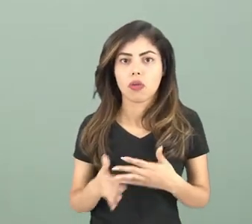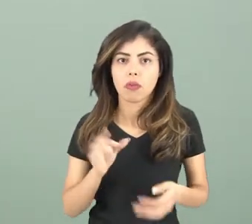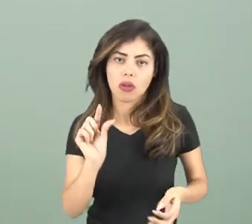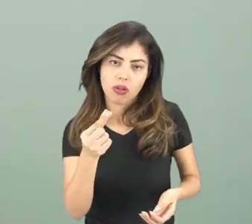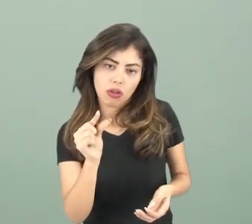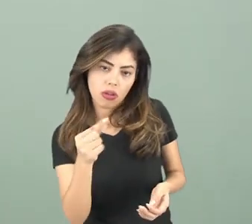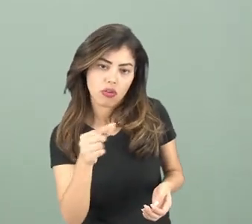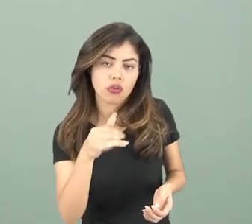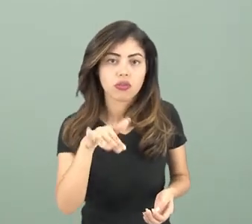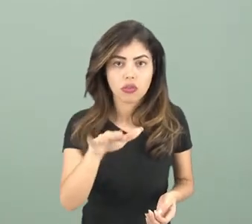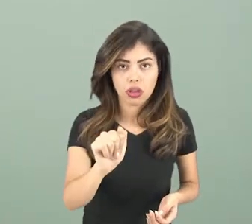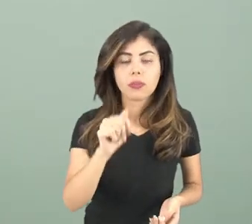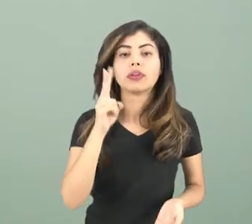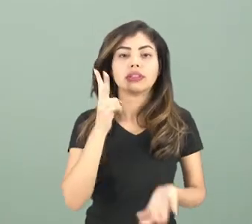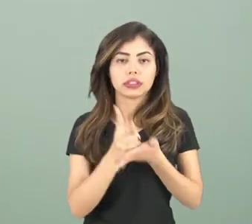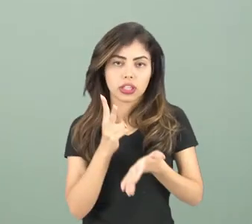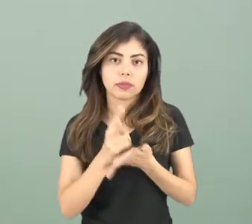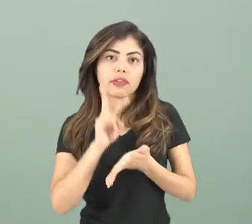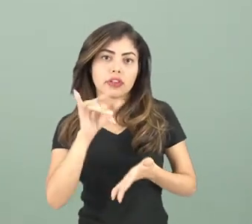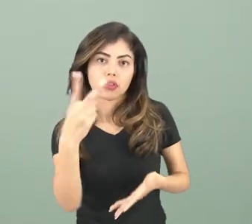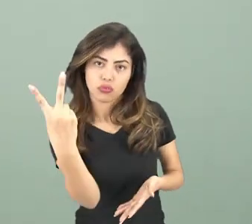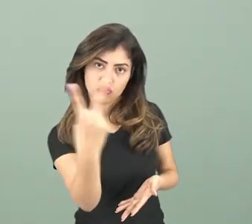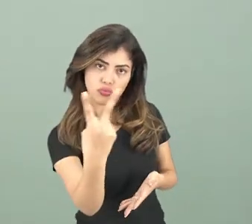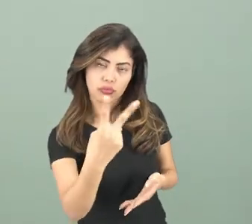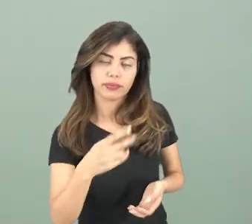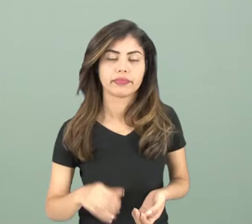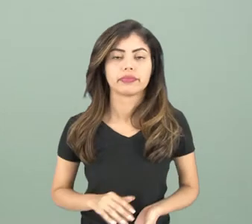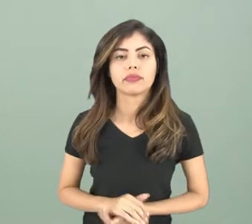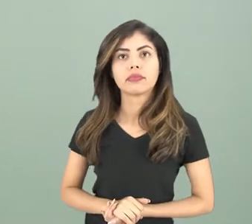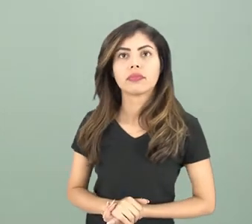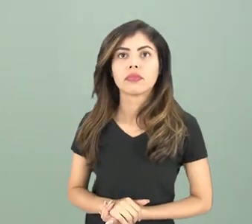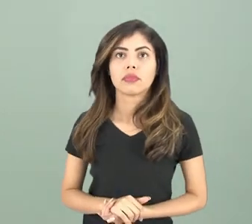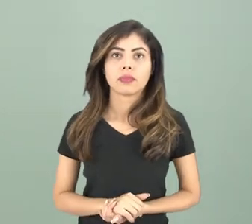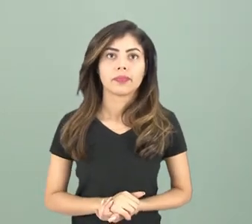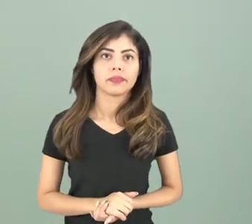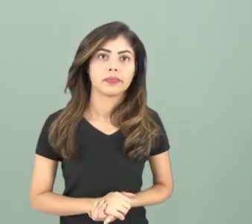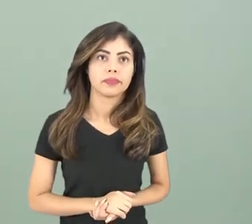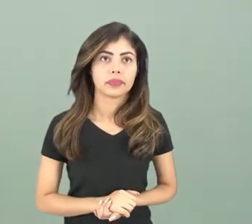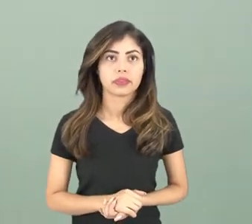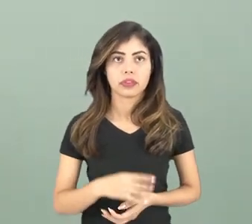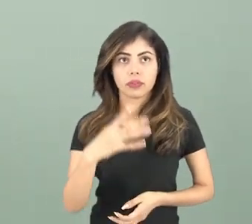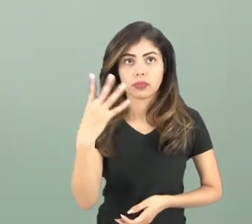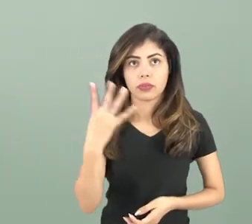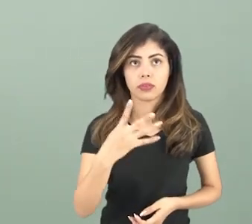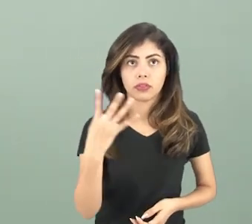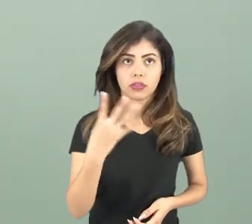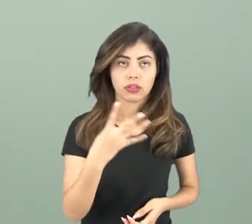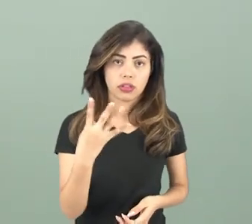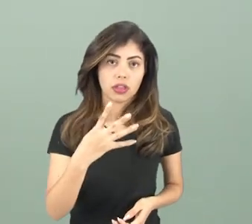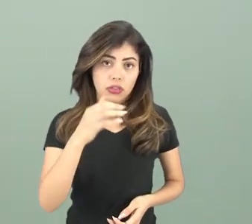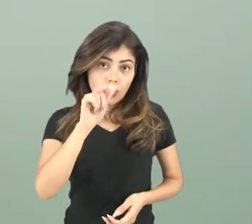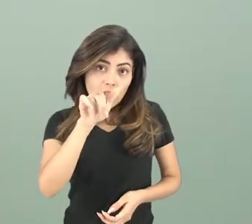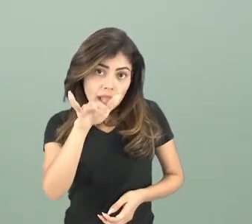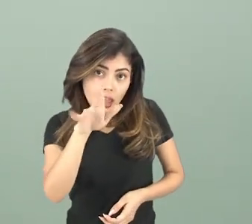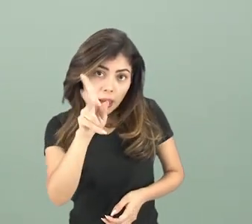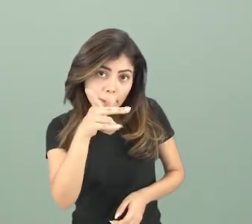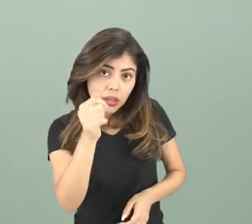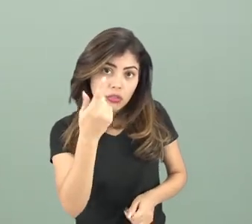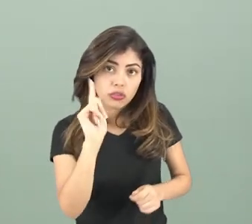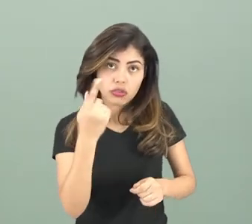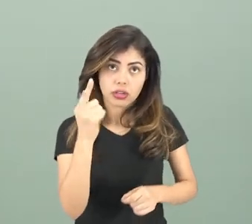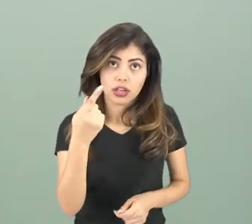tamanho de um imã, ele vai ter polo norte e polo sul. Esse ponto 4, que é o ponto que fala do alinhamento